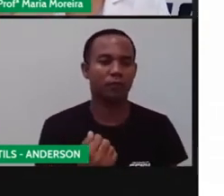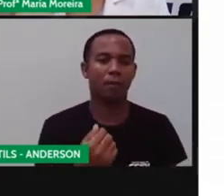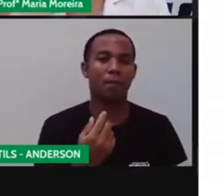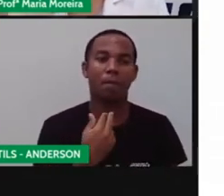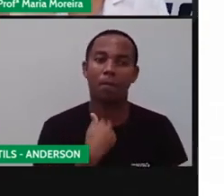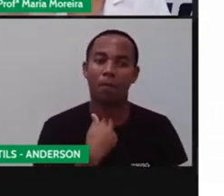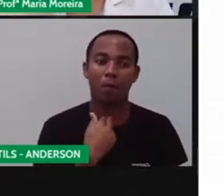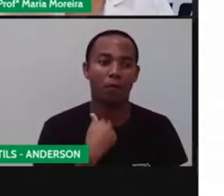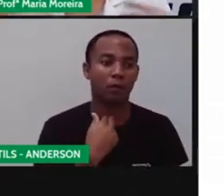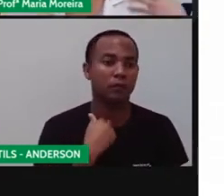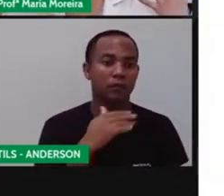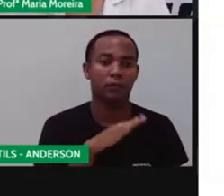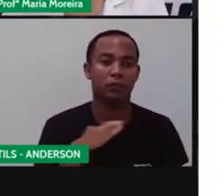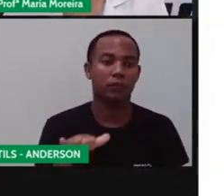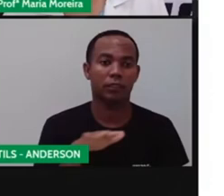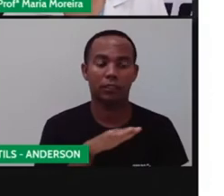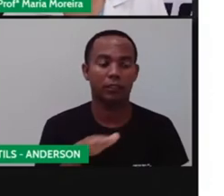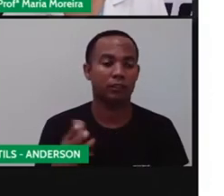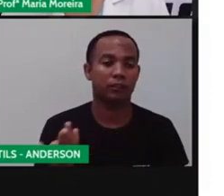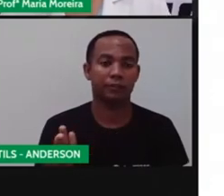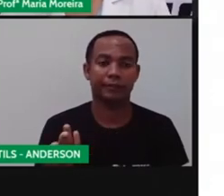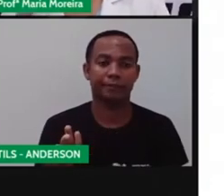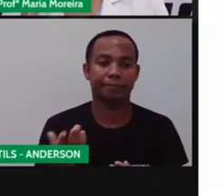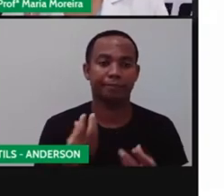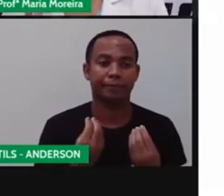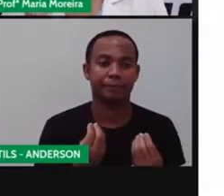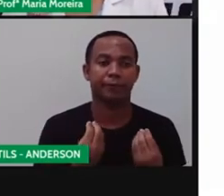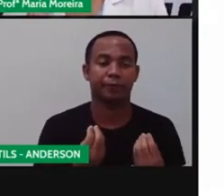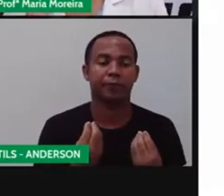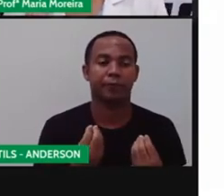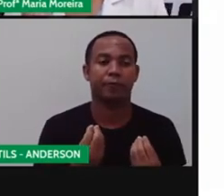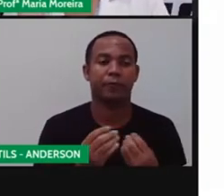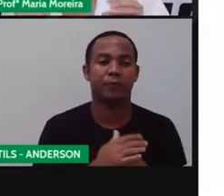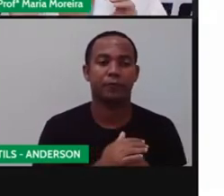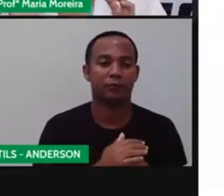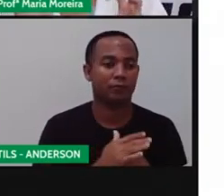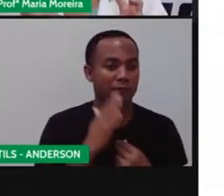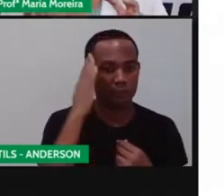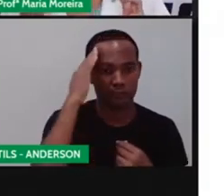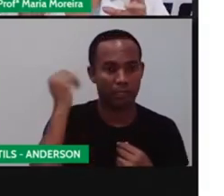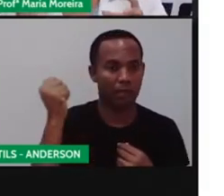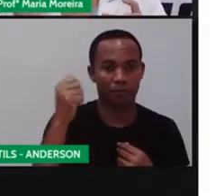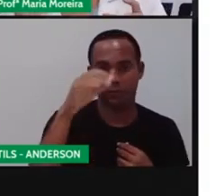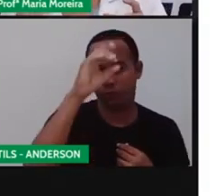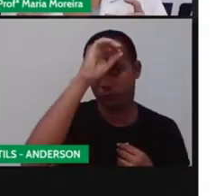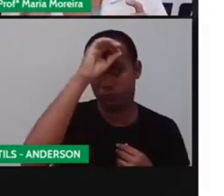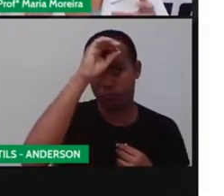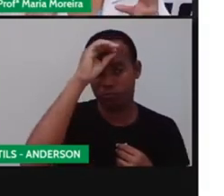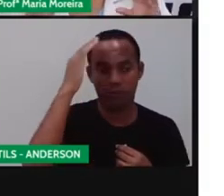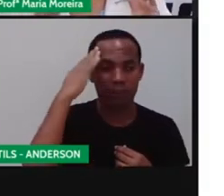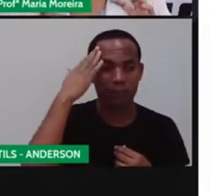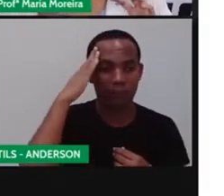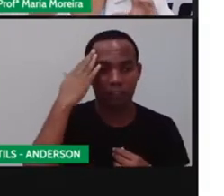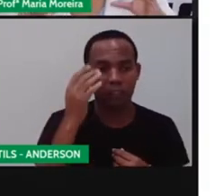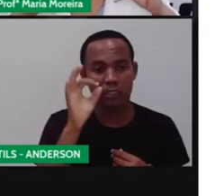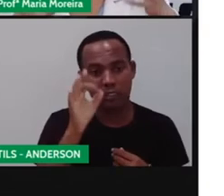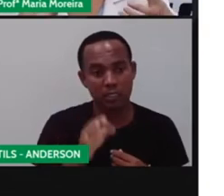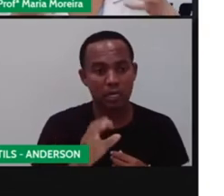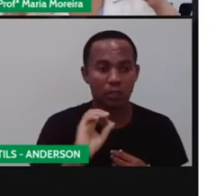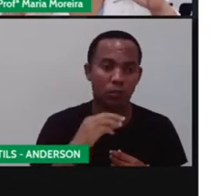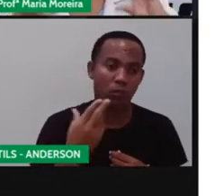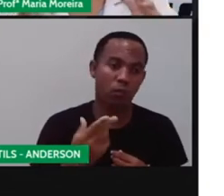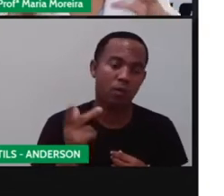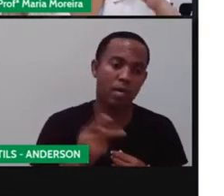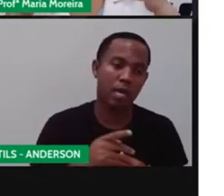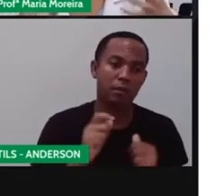criança, no caso vocês, a maioria de vocês, ainda está naquele processo de compreender, né? O que é certo, o que é